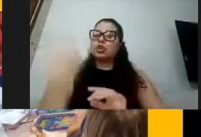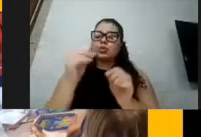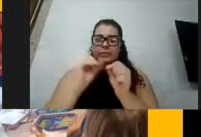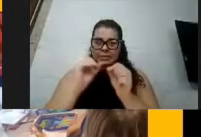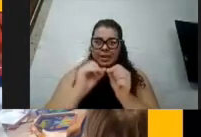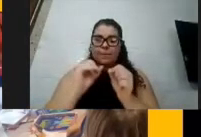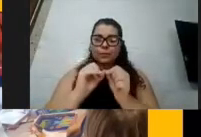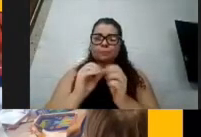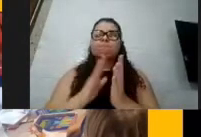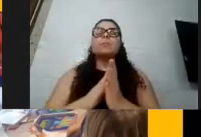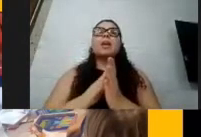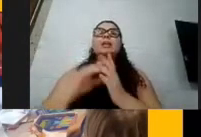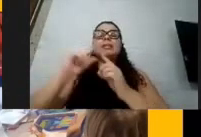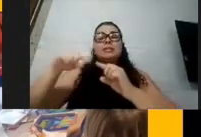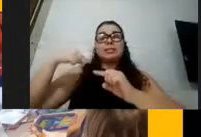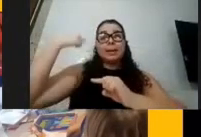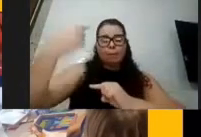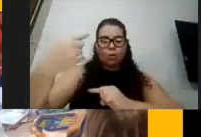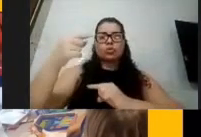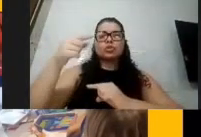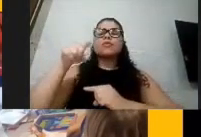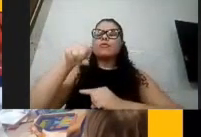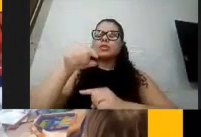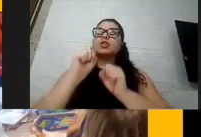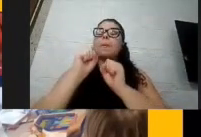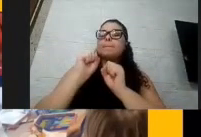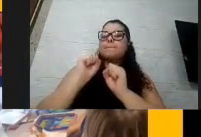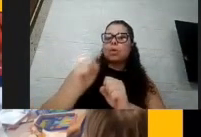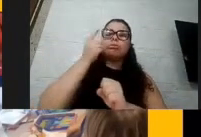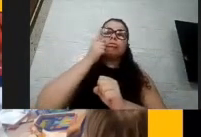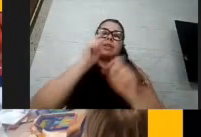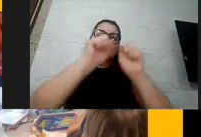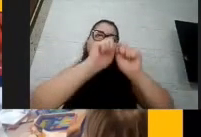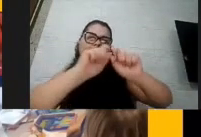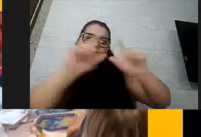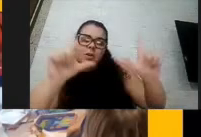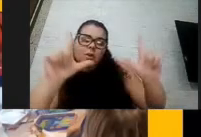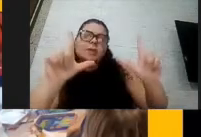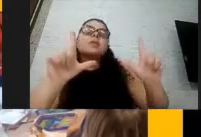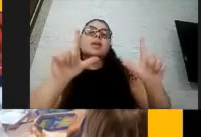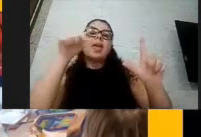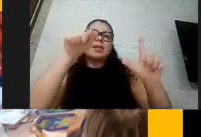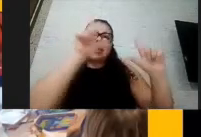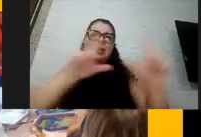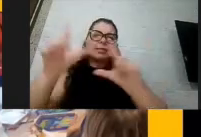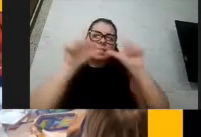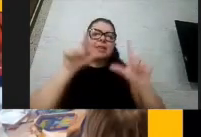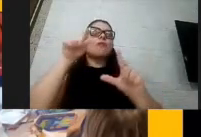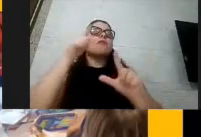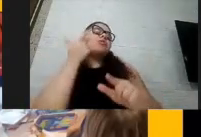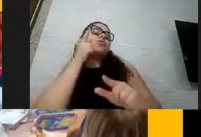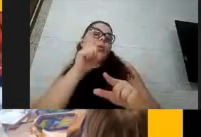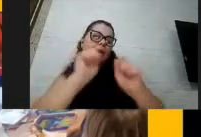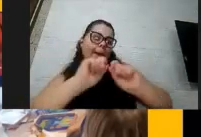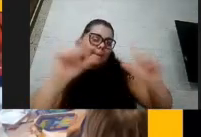Depois a gente vai disponibilizar na plataforma do Google Classroom essa apresentação que está com toda a descrição